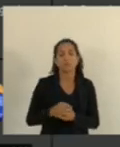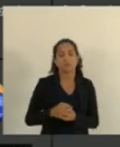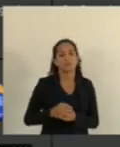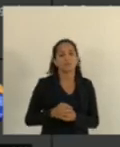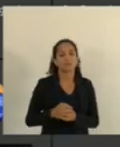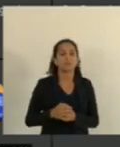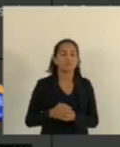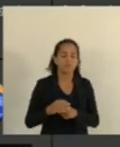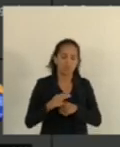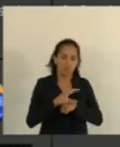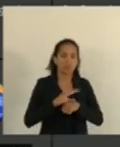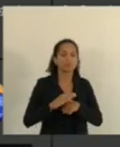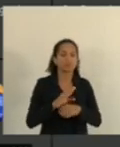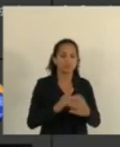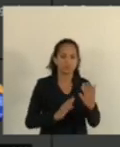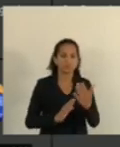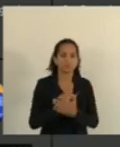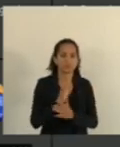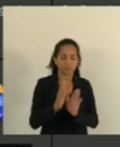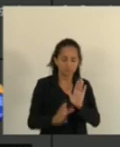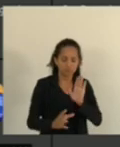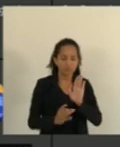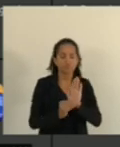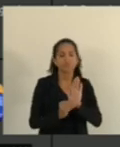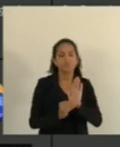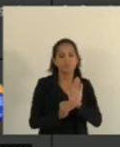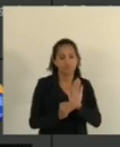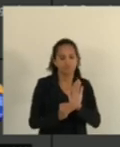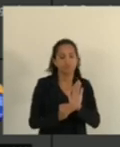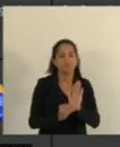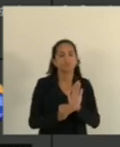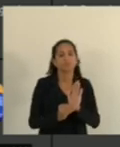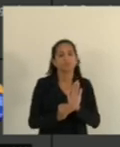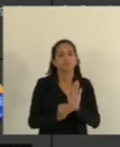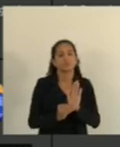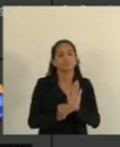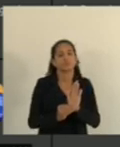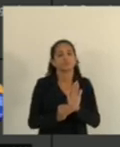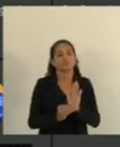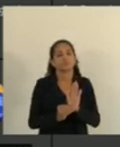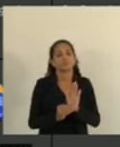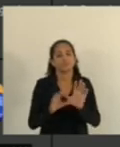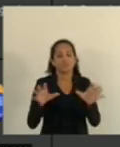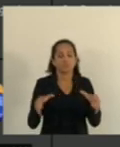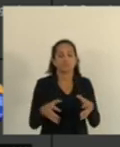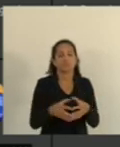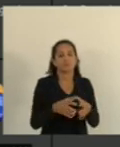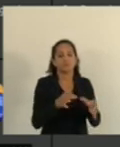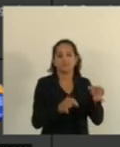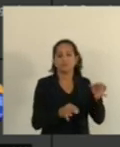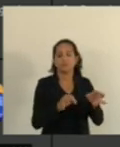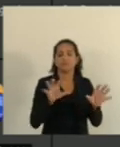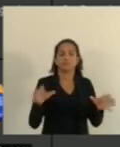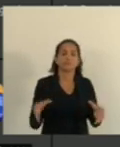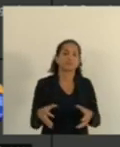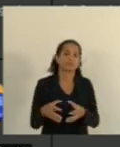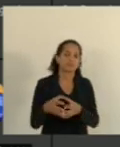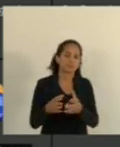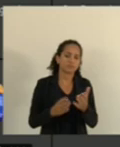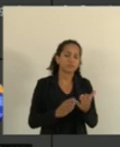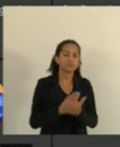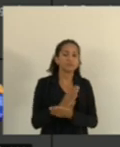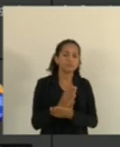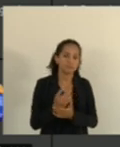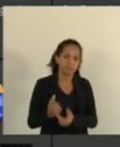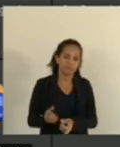pela constitucionalidade E aprovação com a emenda da matéria Nas comissões de justiça E aprovação